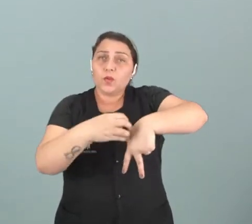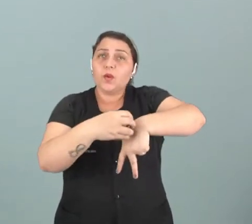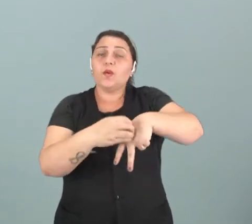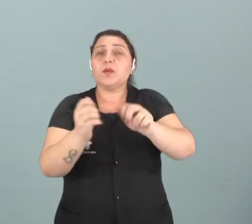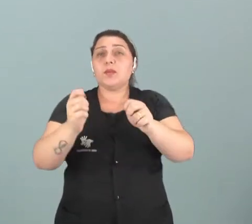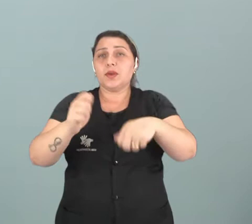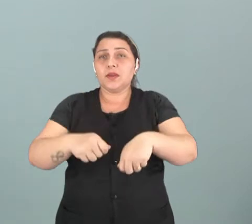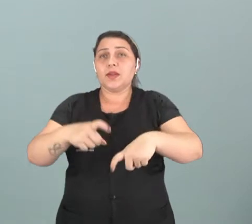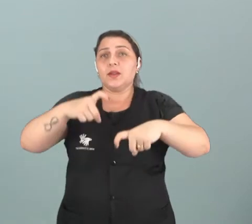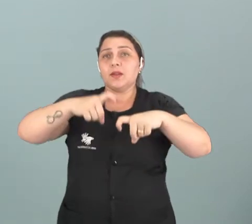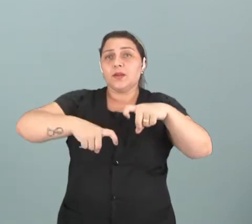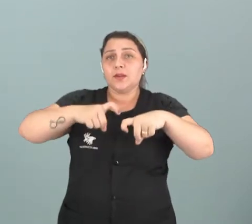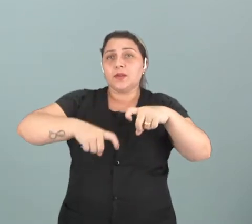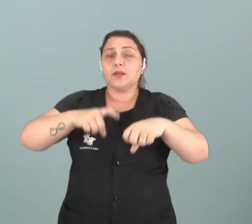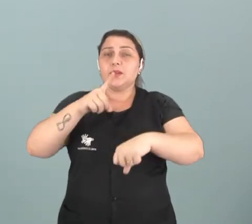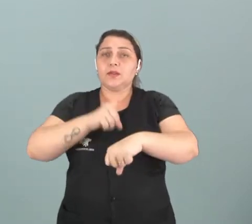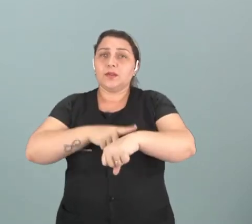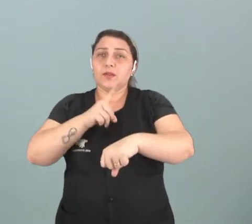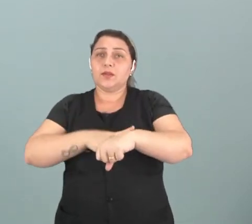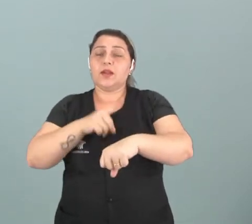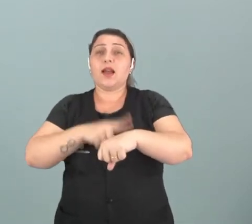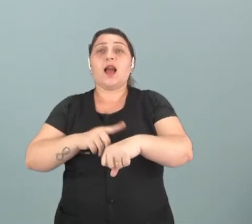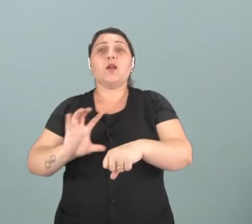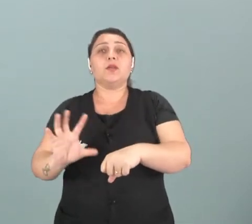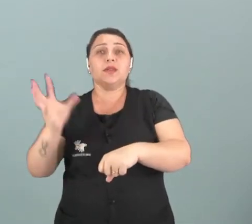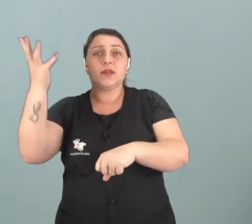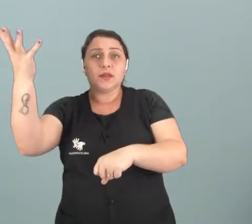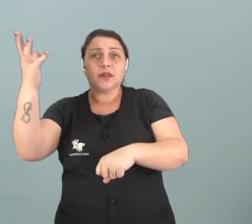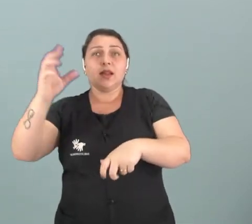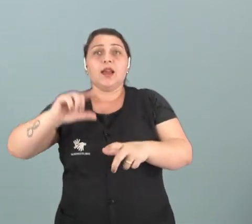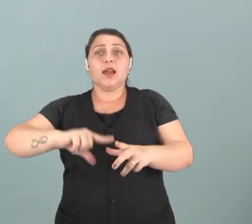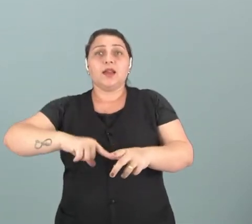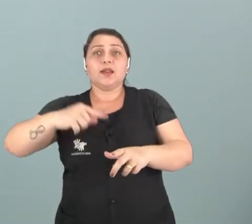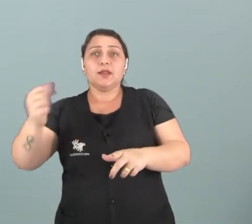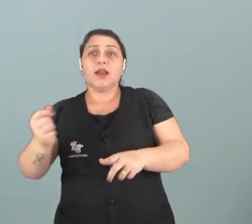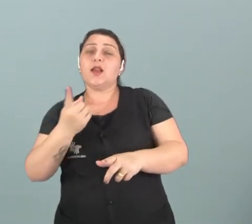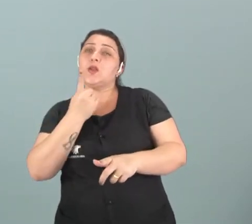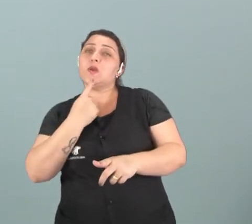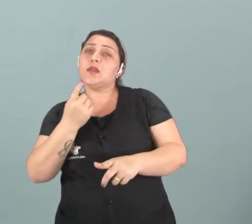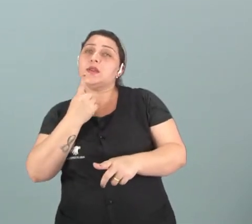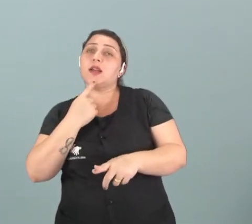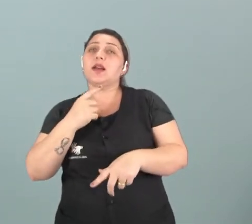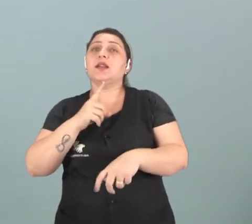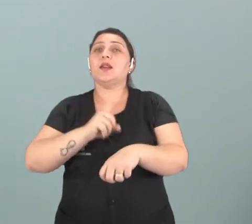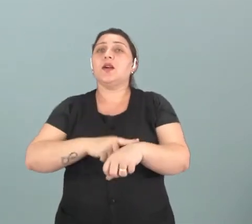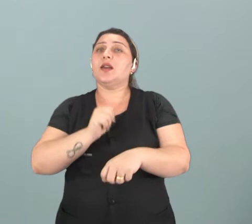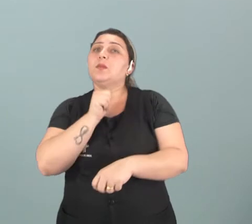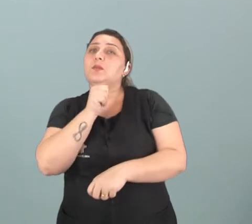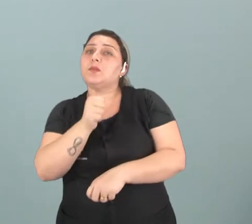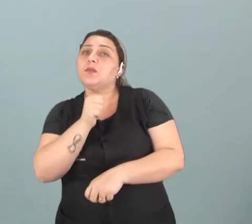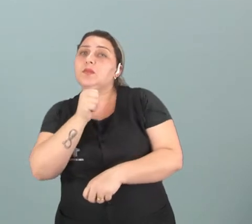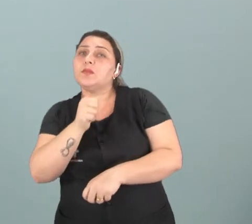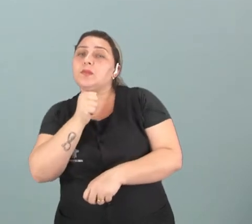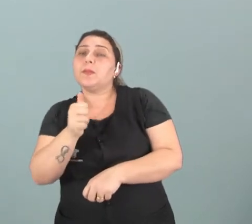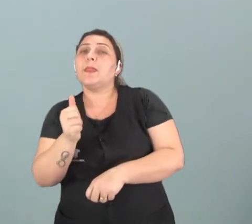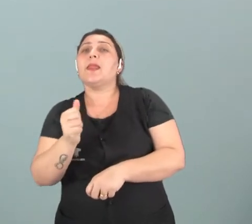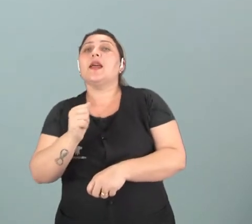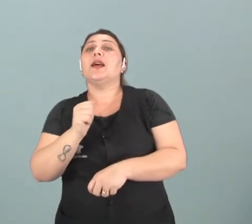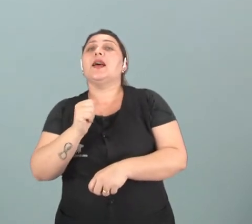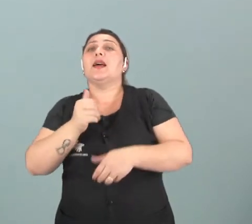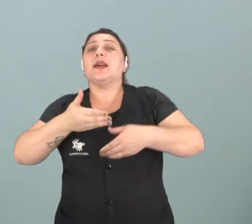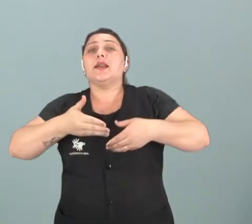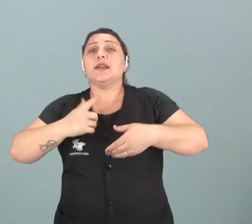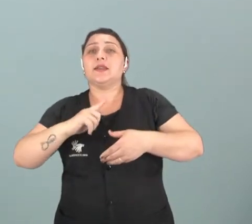o ato sexual, por onde vai ocorrer a saída do sangue durante a menstruação, tá? Ou a saída do